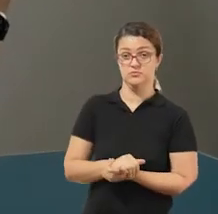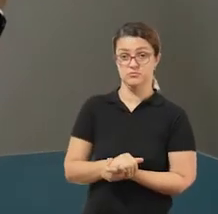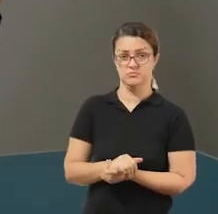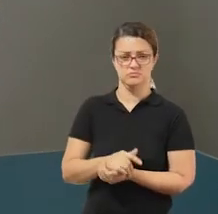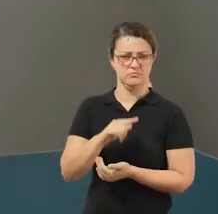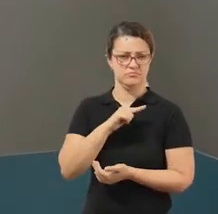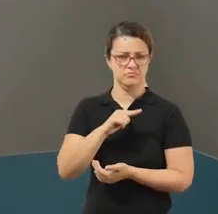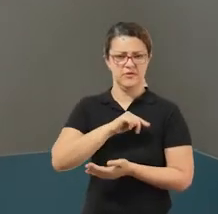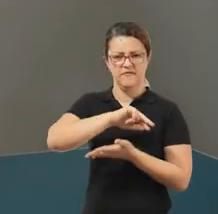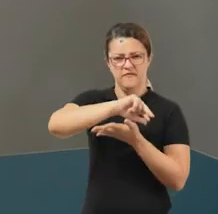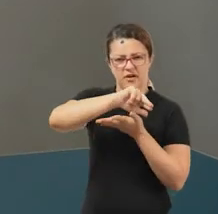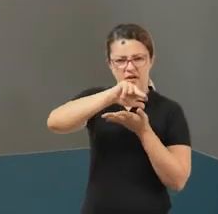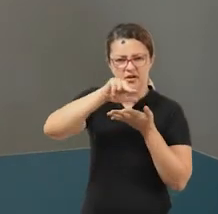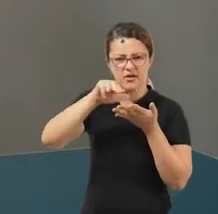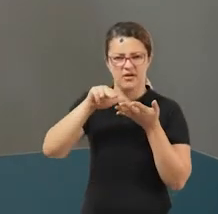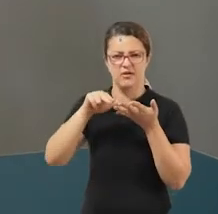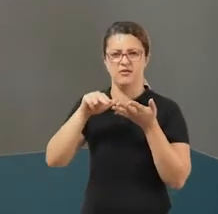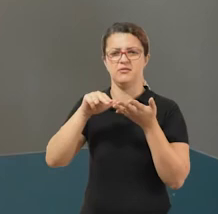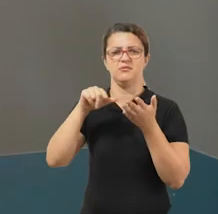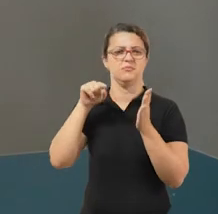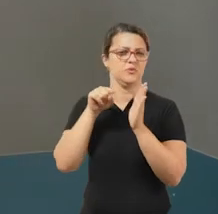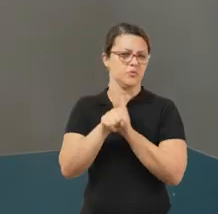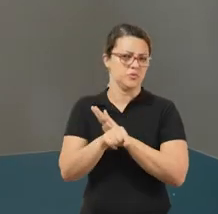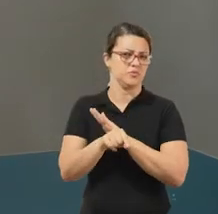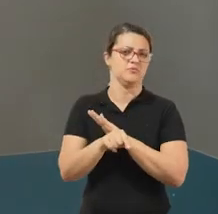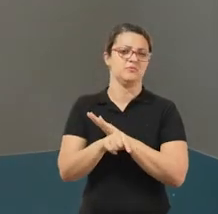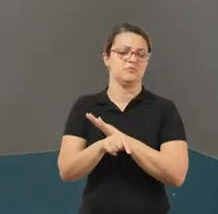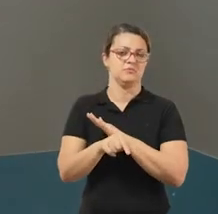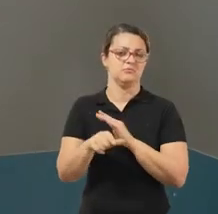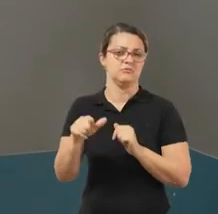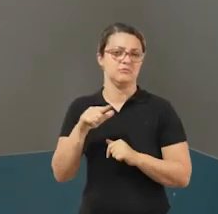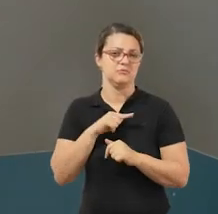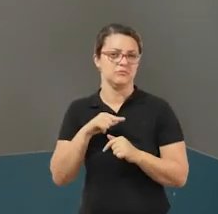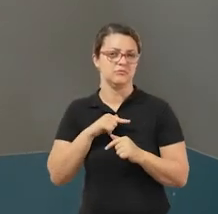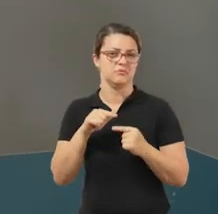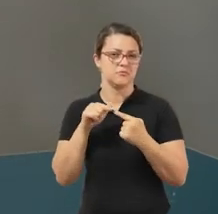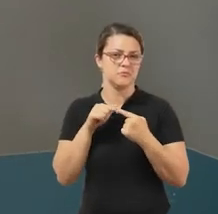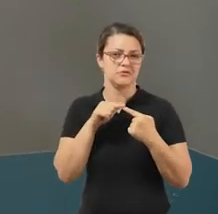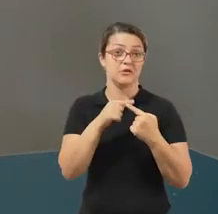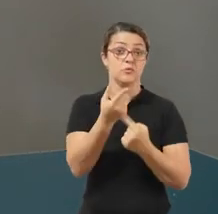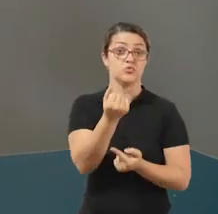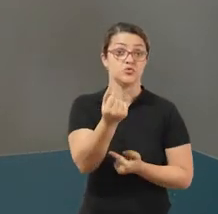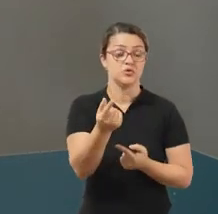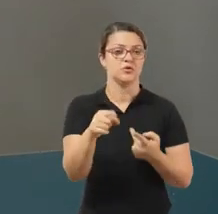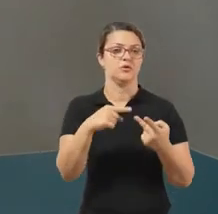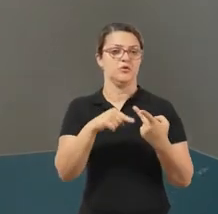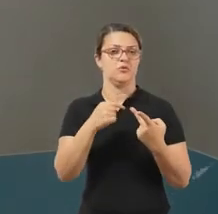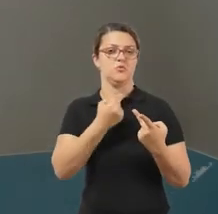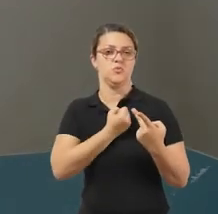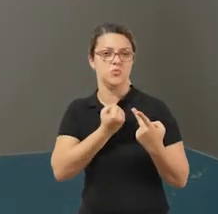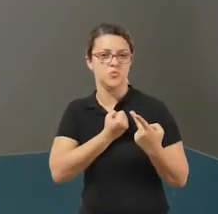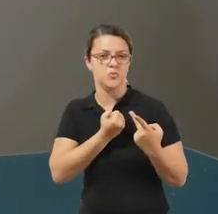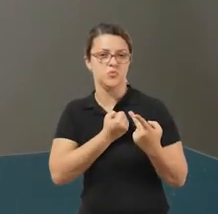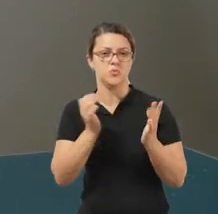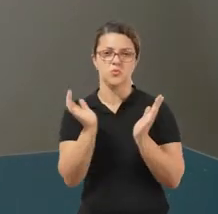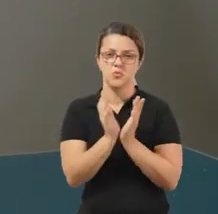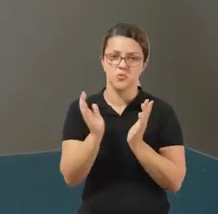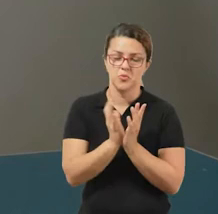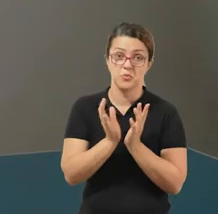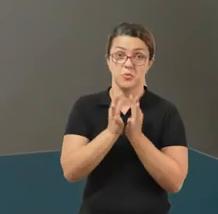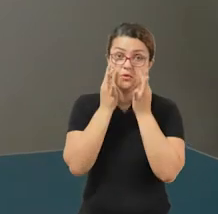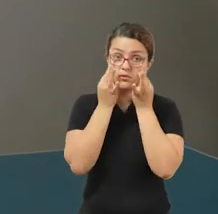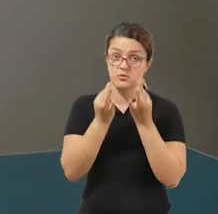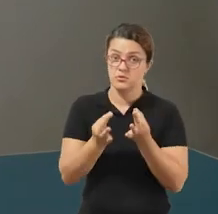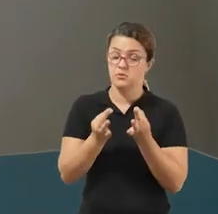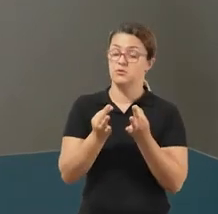lá várias questões de matemática, algumas que envolvem dinheiro, outras que envolvem números normais. Prestem bastante